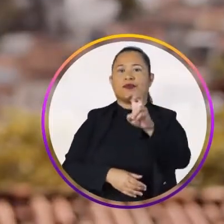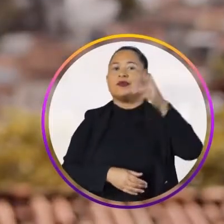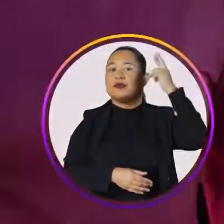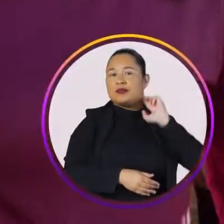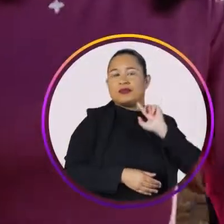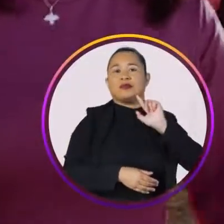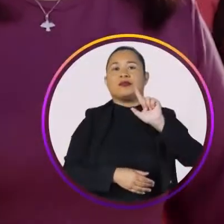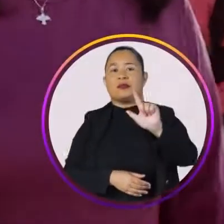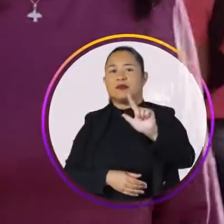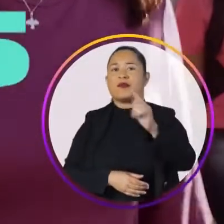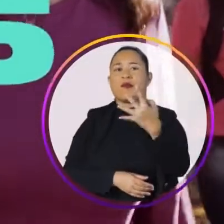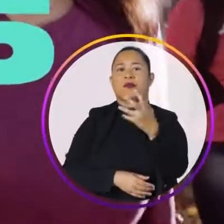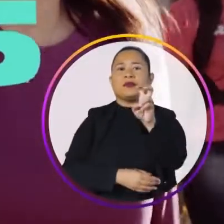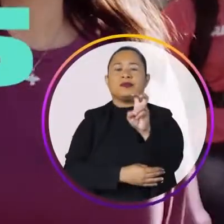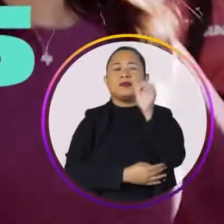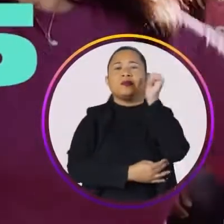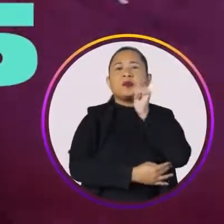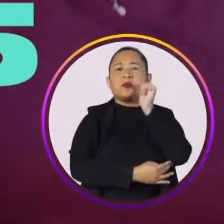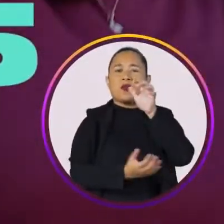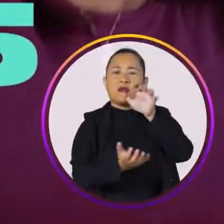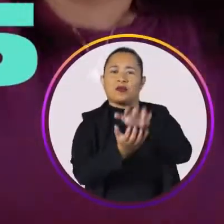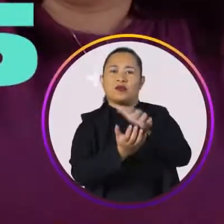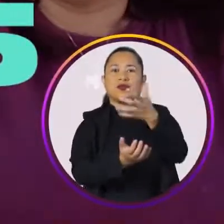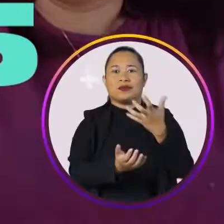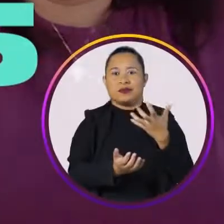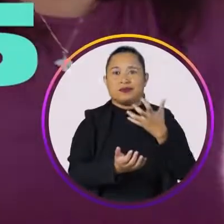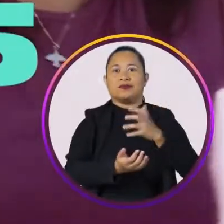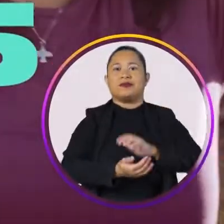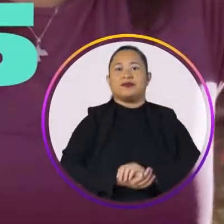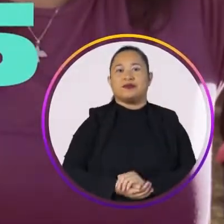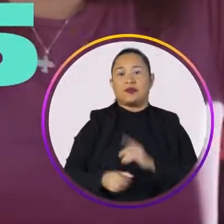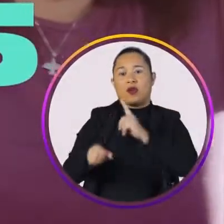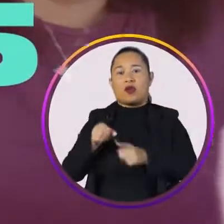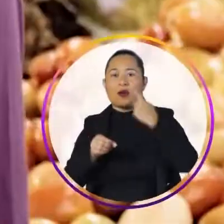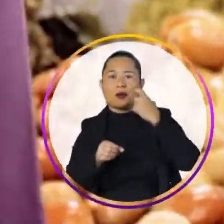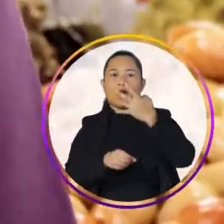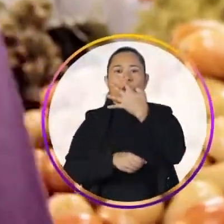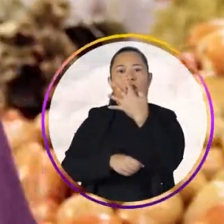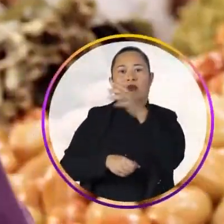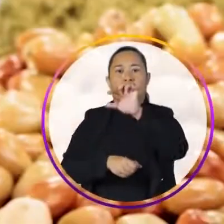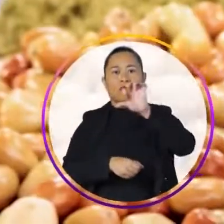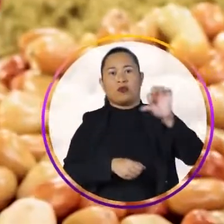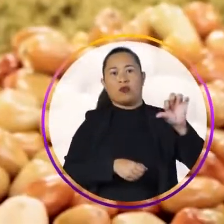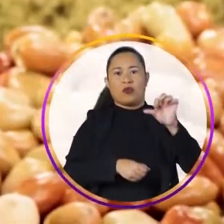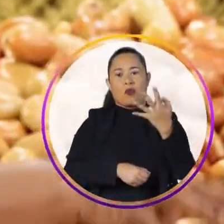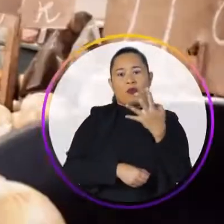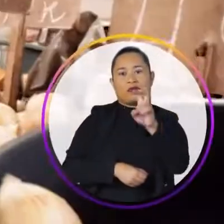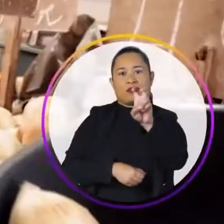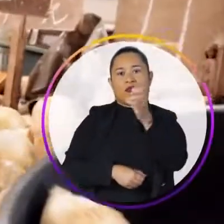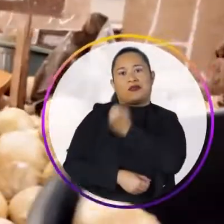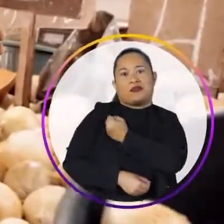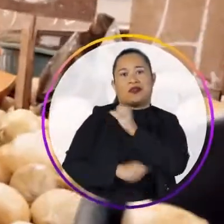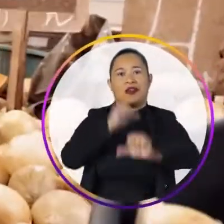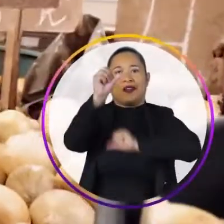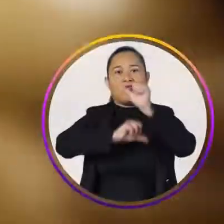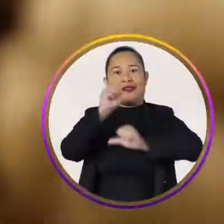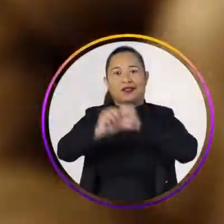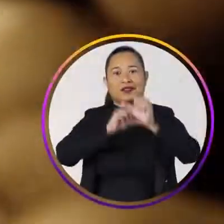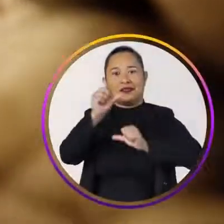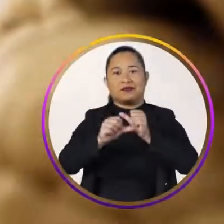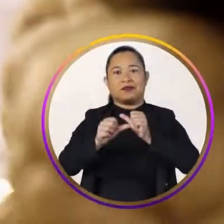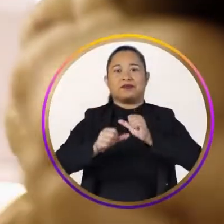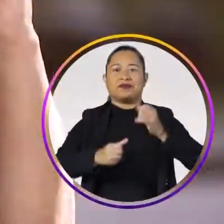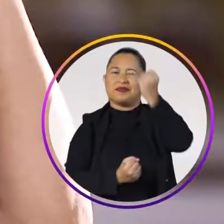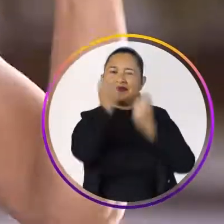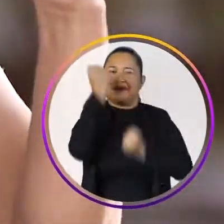45 Raquel 45, a mulher que Pernambuco quer Cêbola 499, 45 é o número